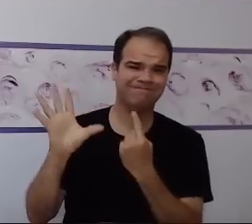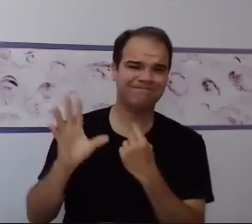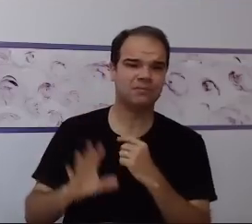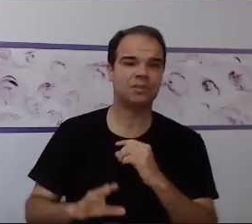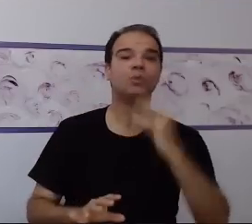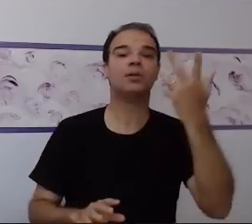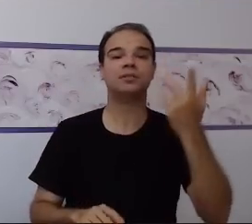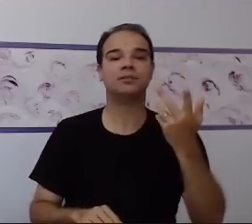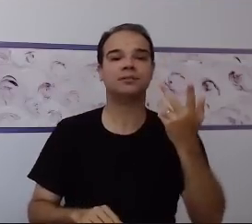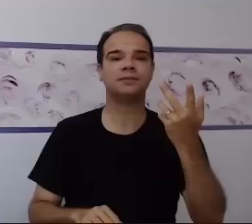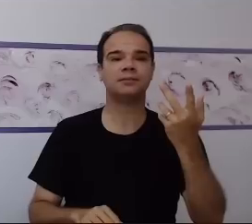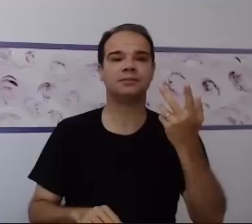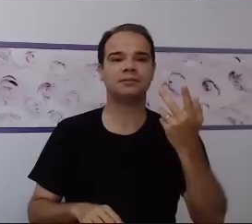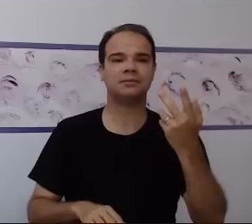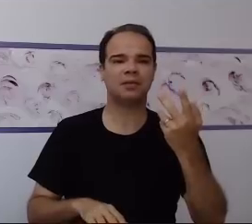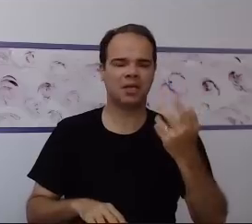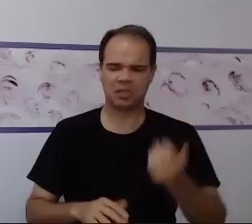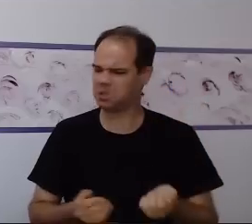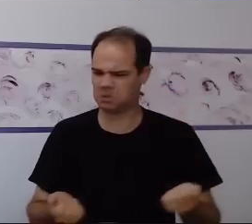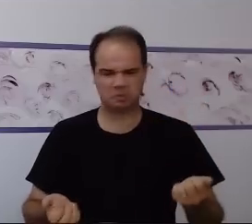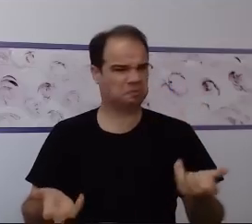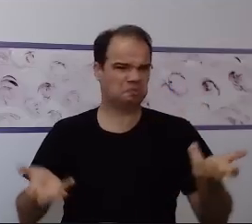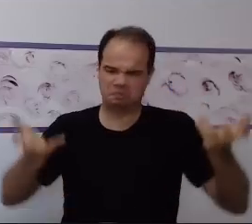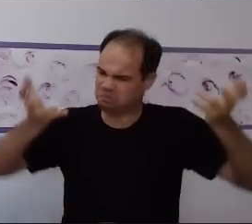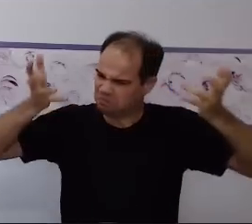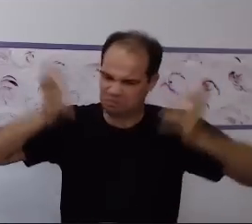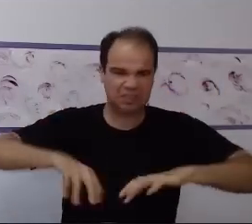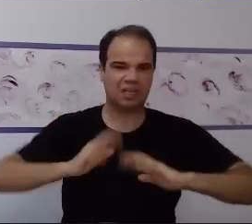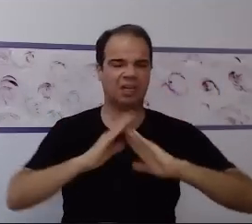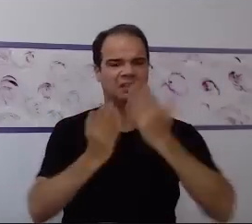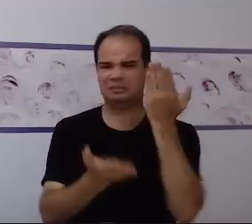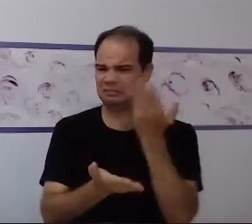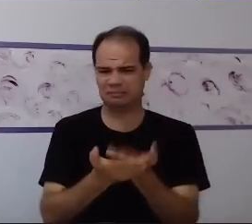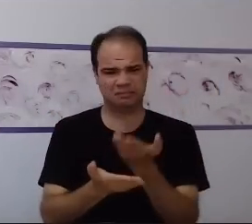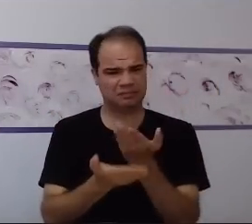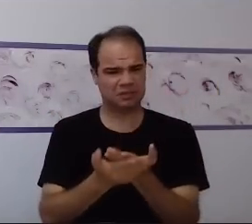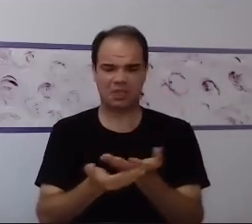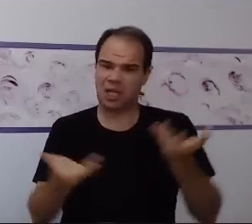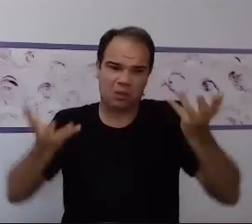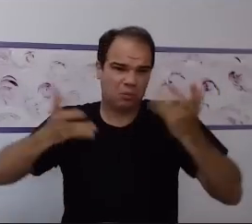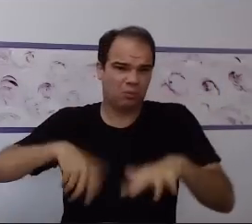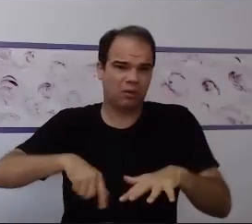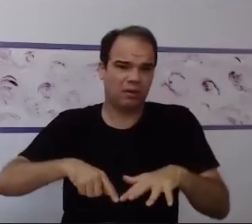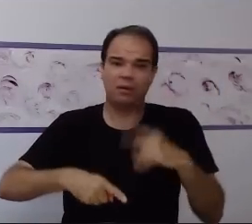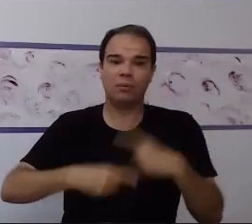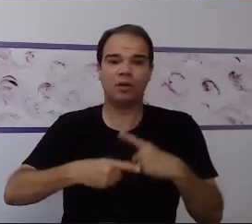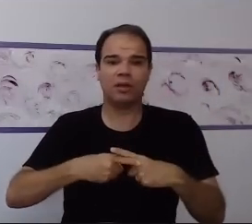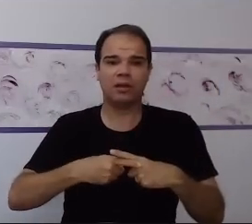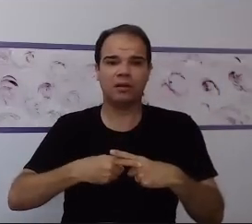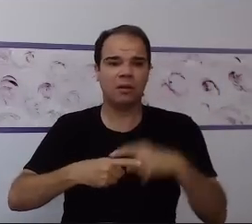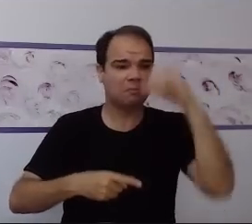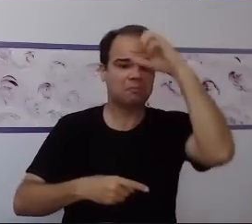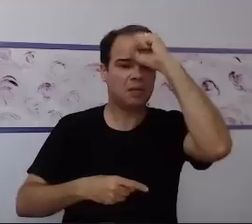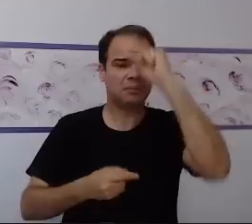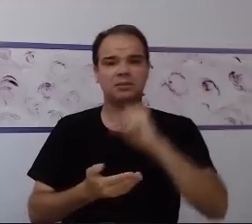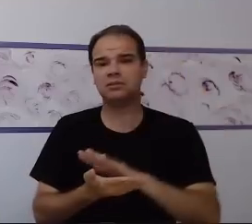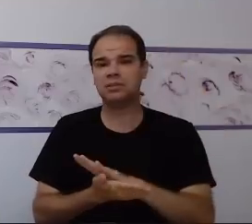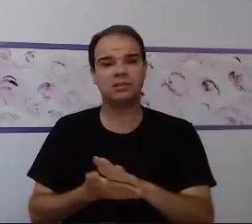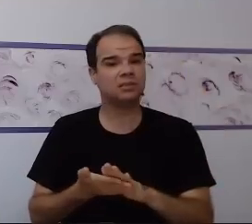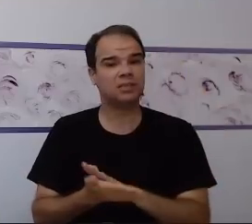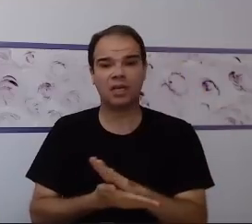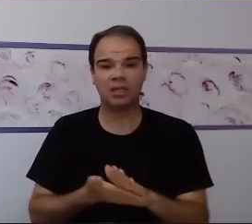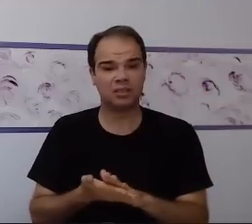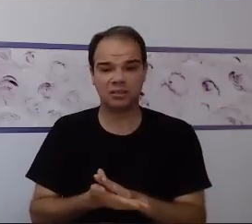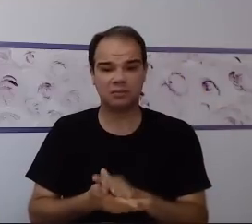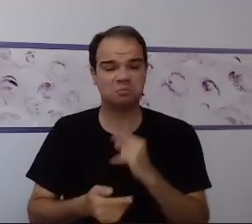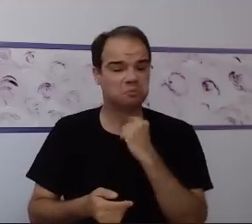escola. Eu não quero porque eu sei que eu não vou fluir, eu não vou desenvolver. E eu acabo deixando de estudar porque eu não vou